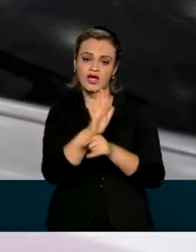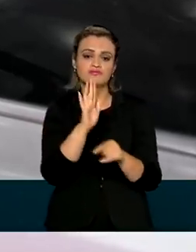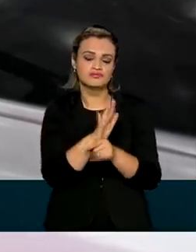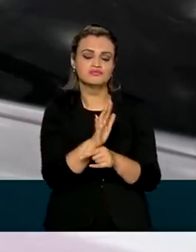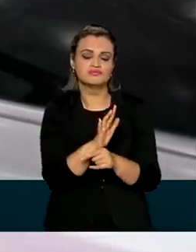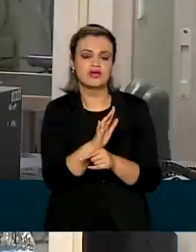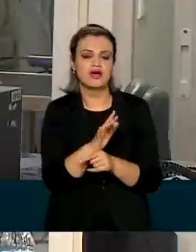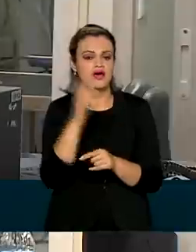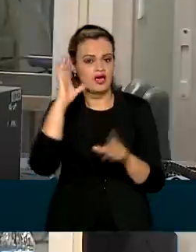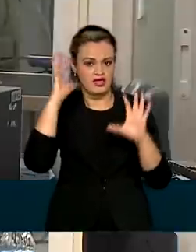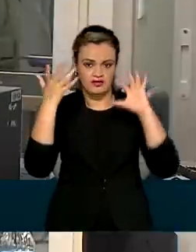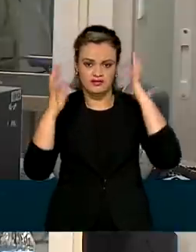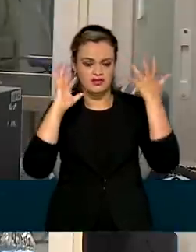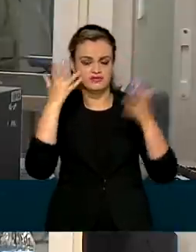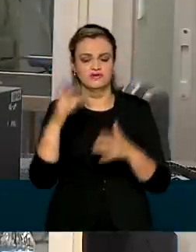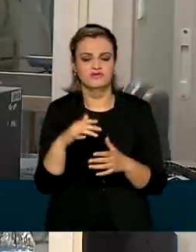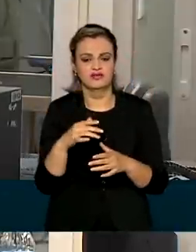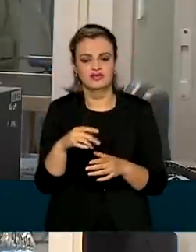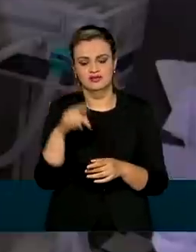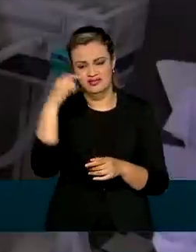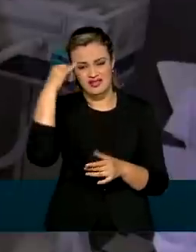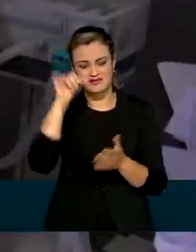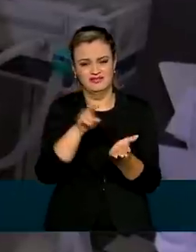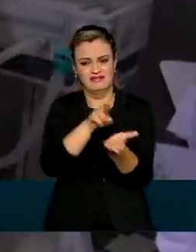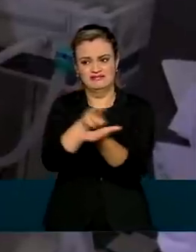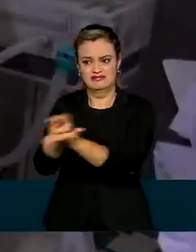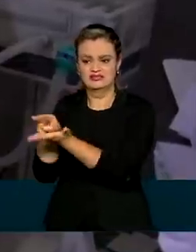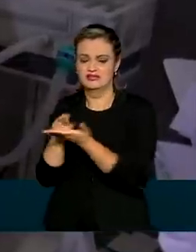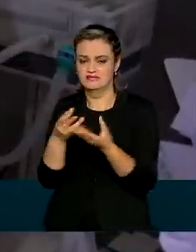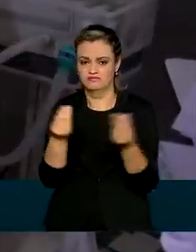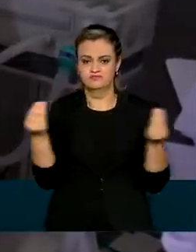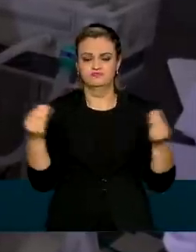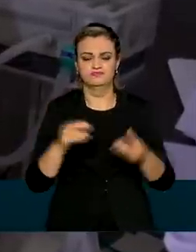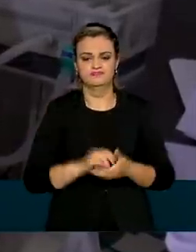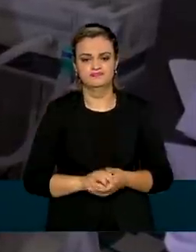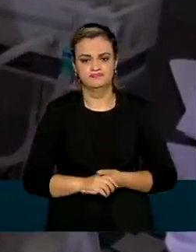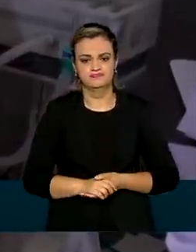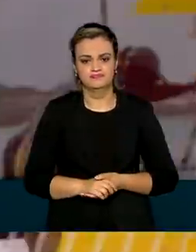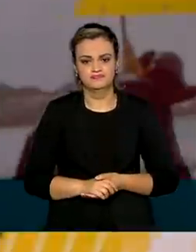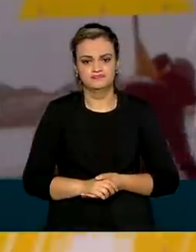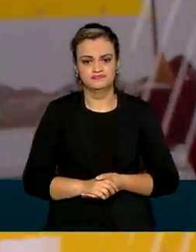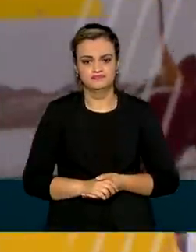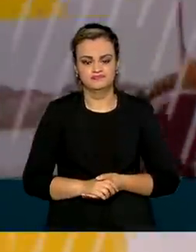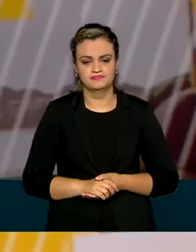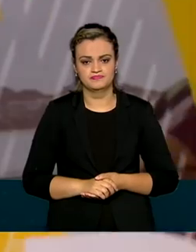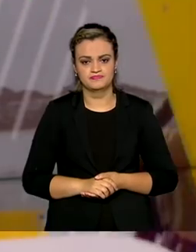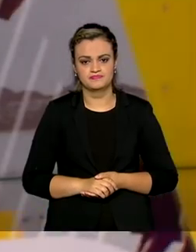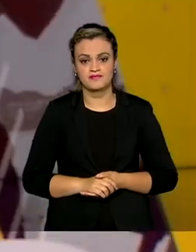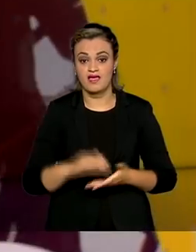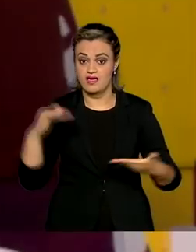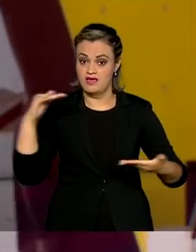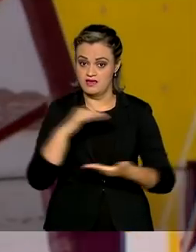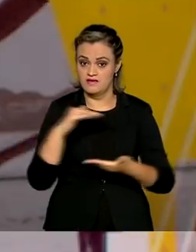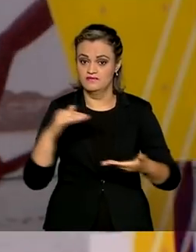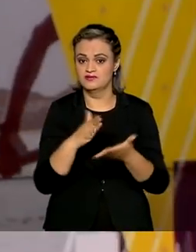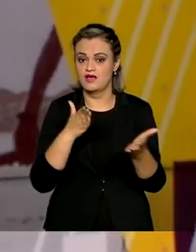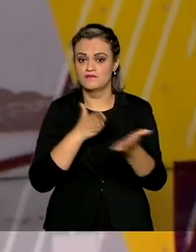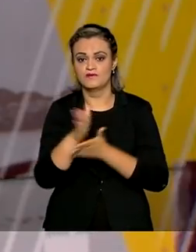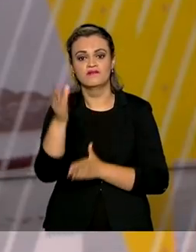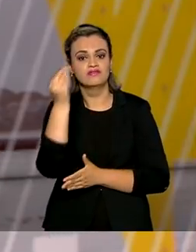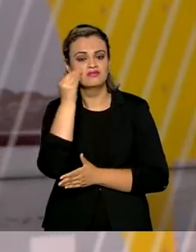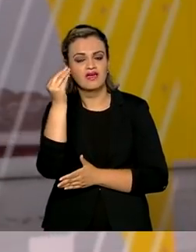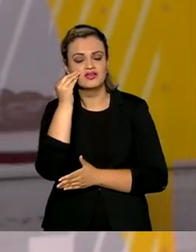doença e reduzir o número de internações nos hospitais de todo o país. E a Anvisa aprovou